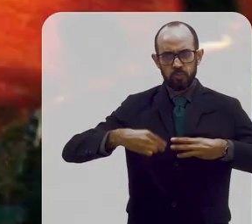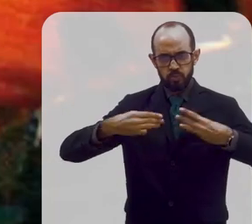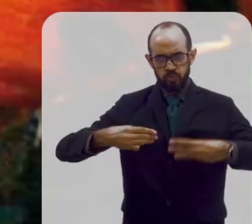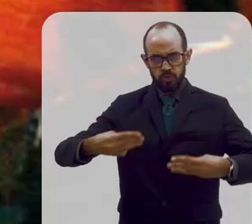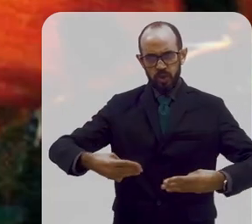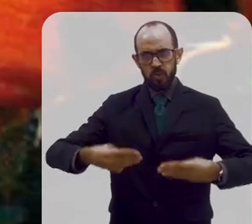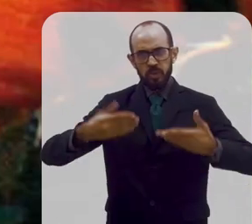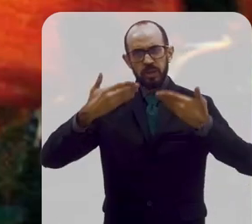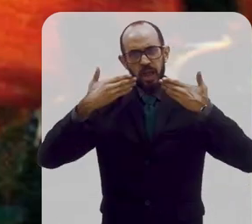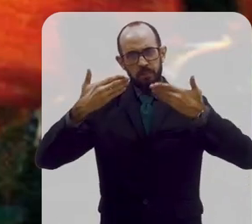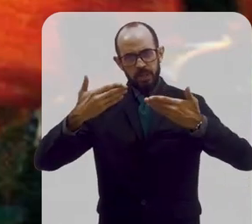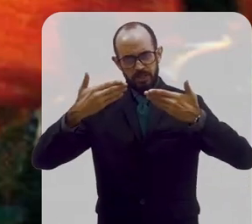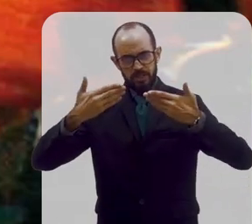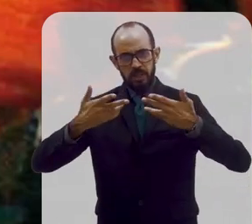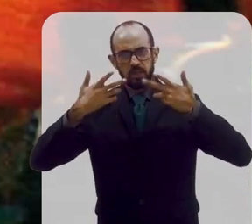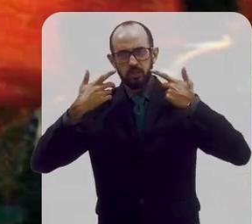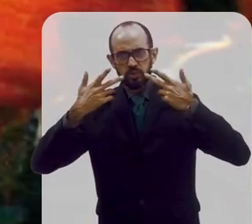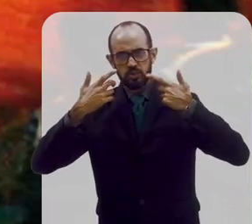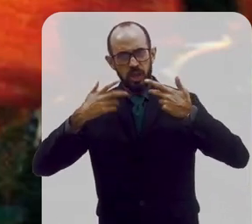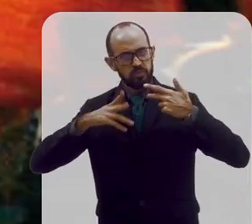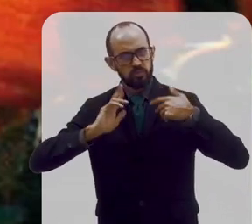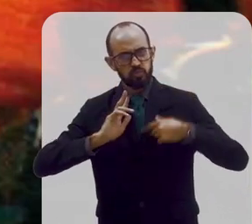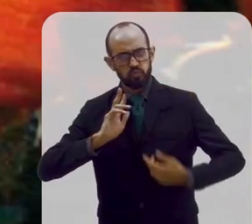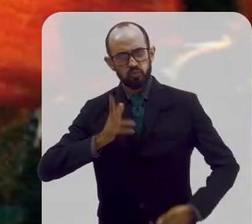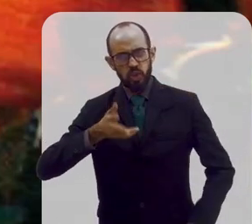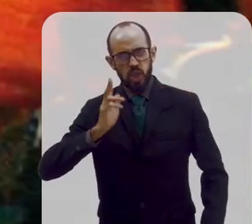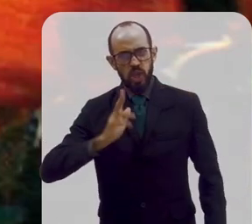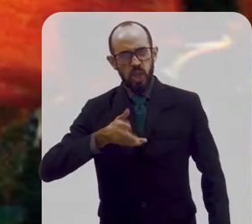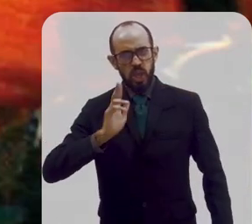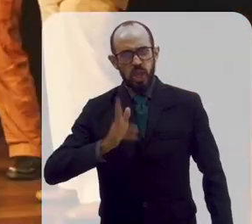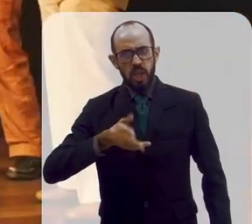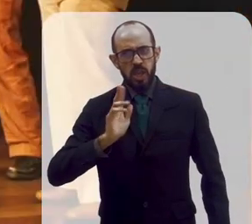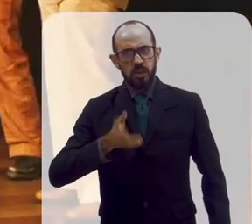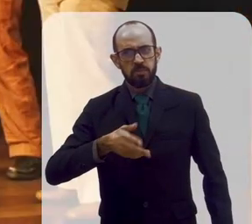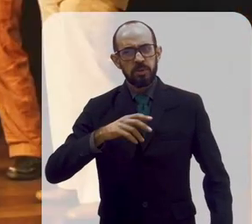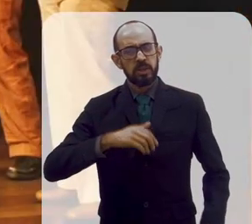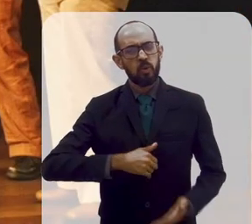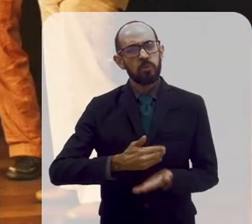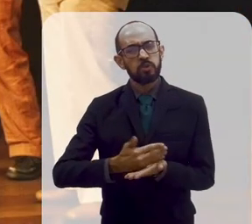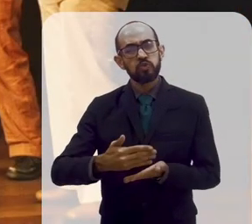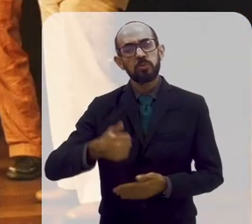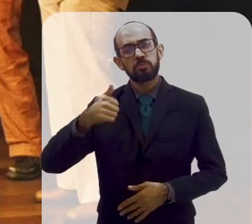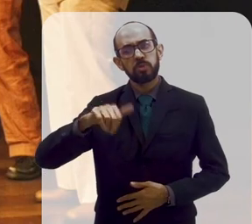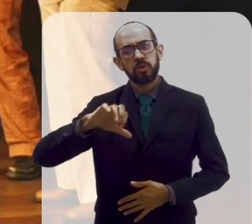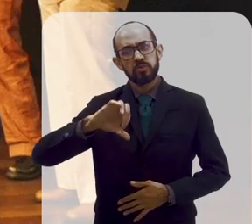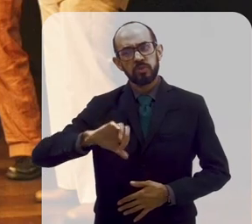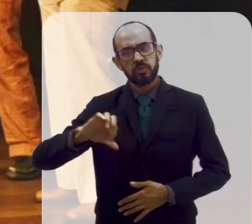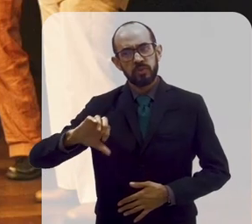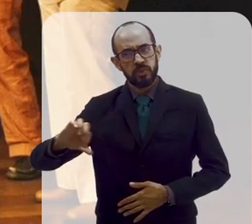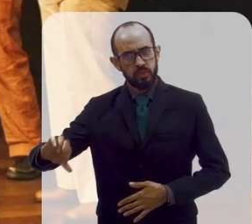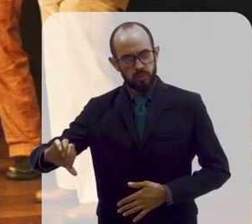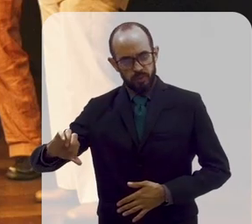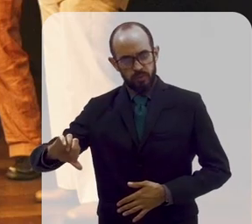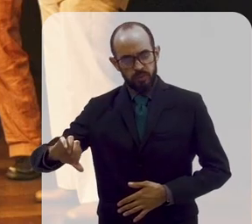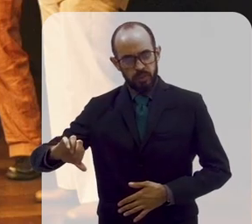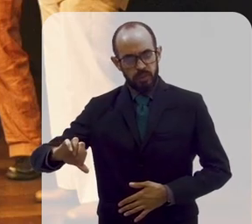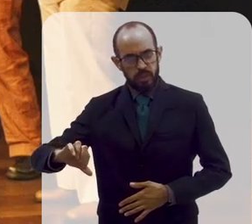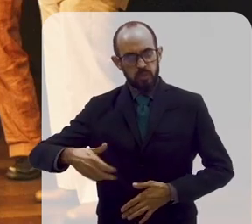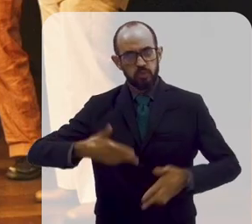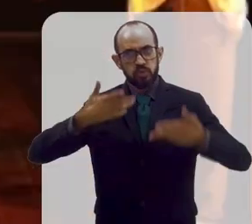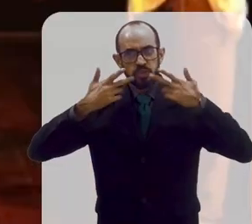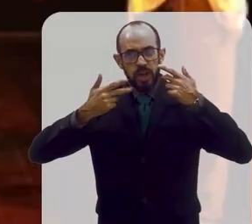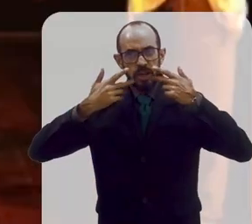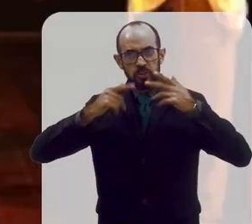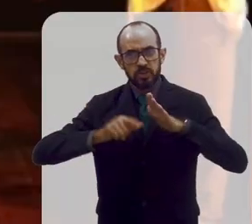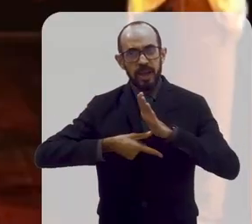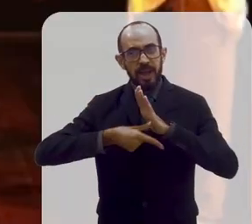lá se apresentam peças, e isso acontece de maneira ininterrupta desde 1999. Na realidade, as peças são até